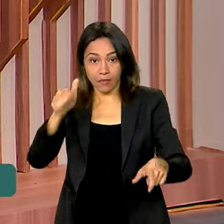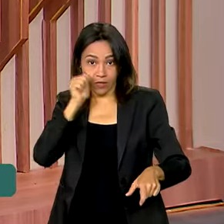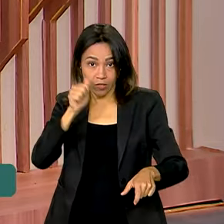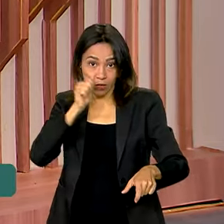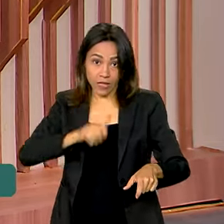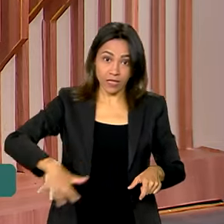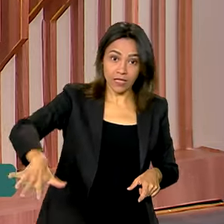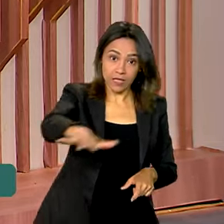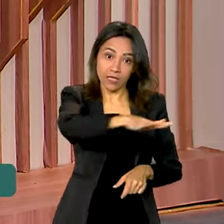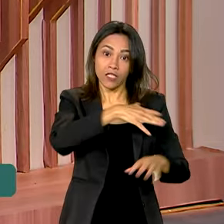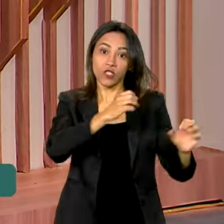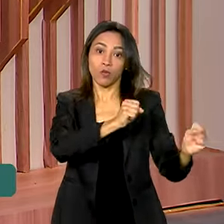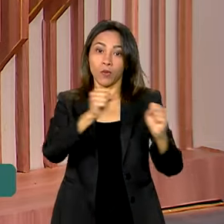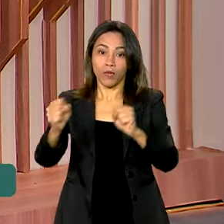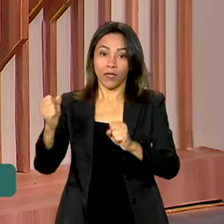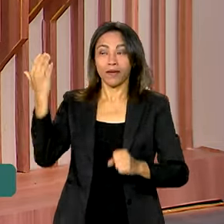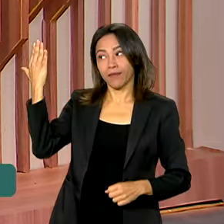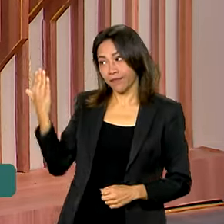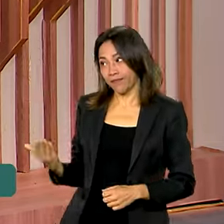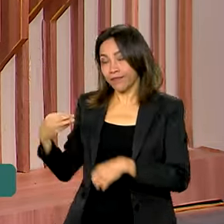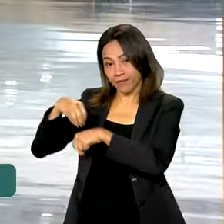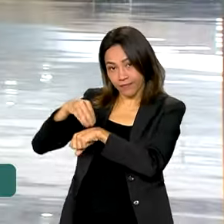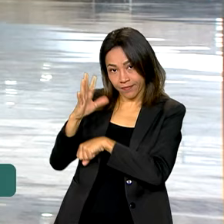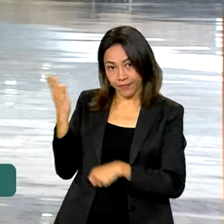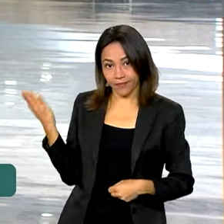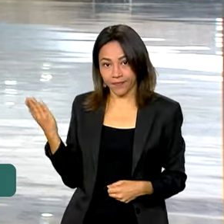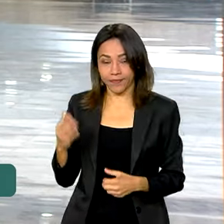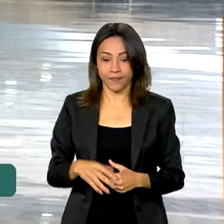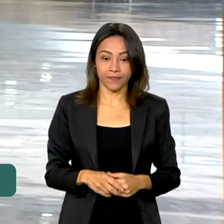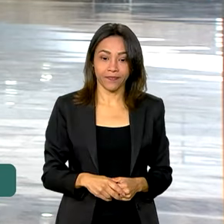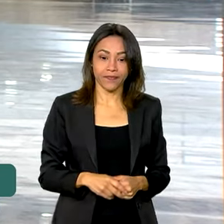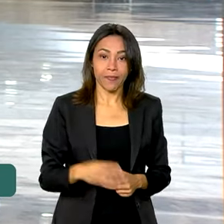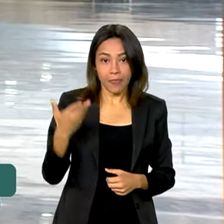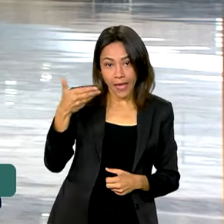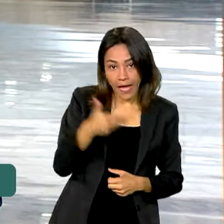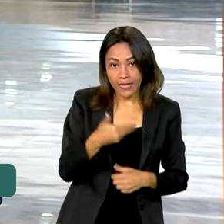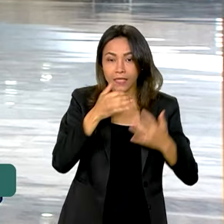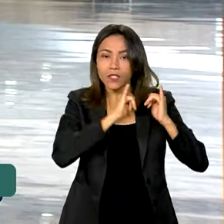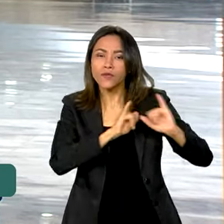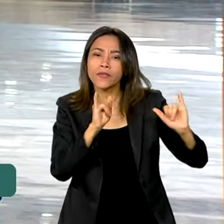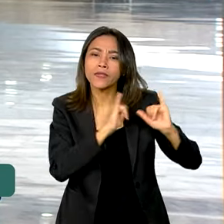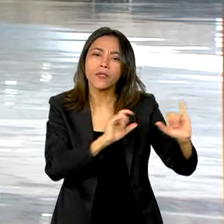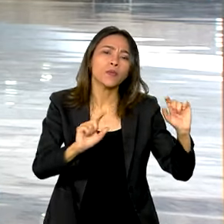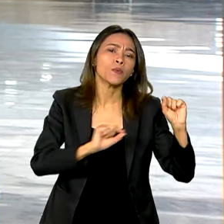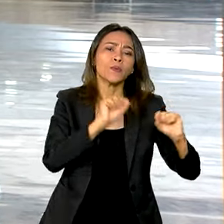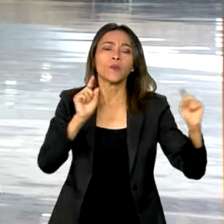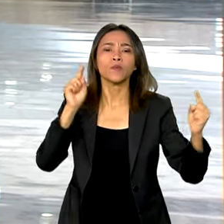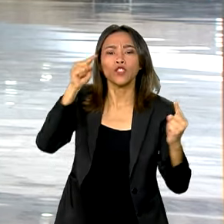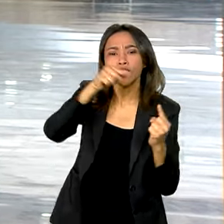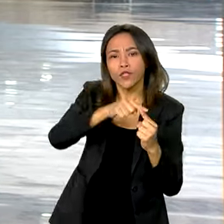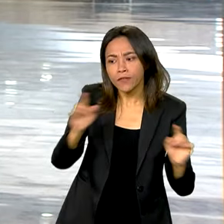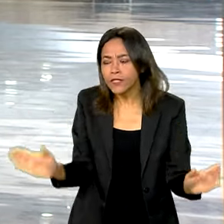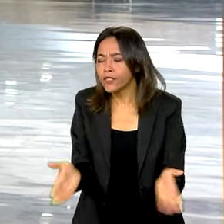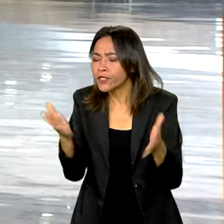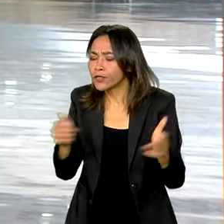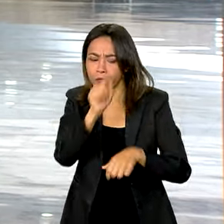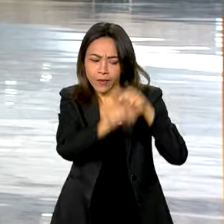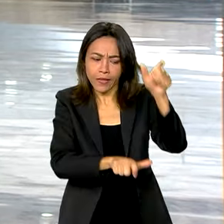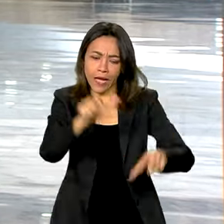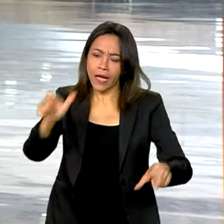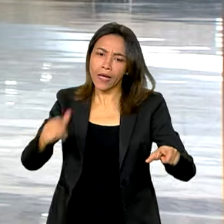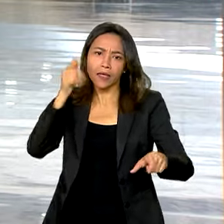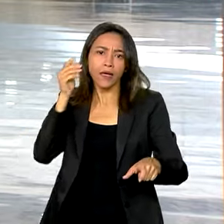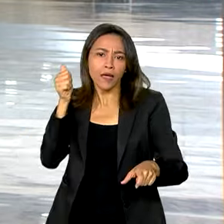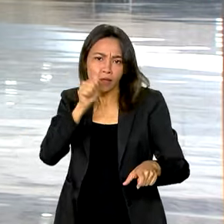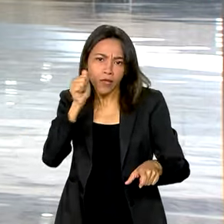Essa campanha tem como objetivo estimular as mulheres no poder